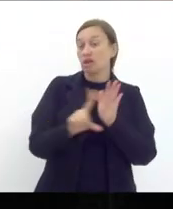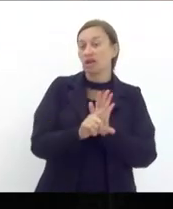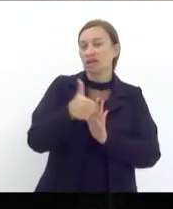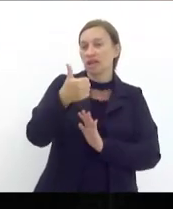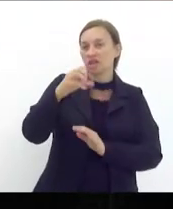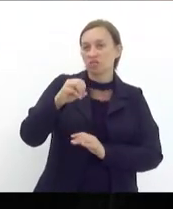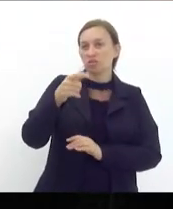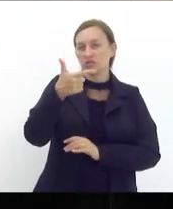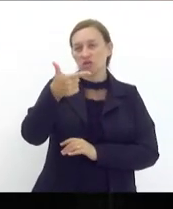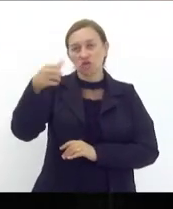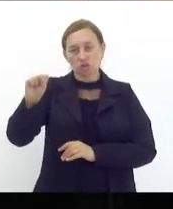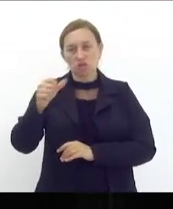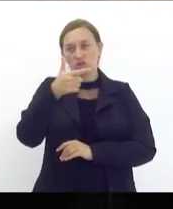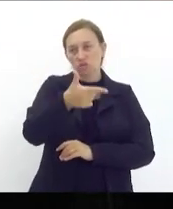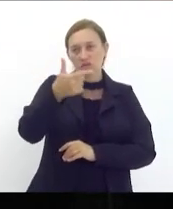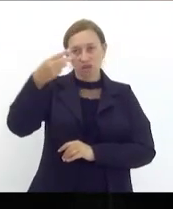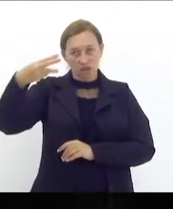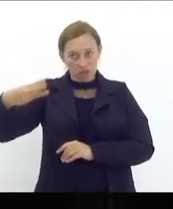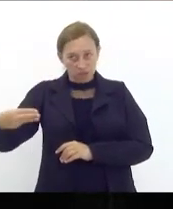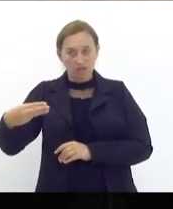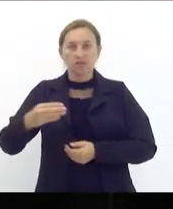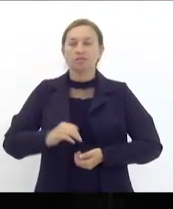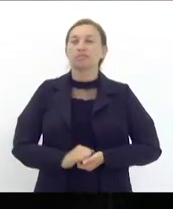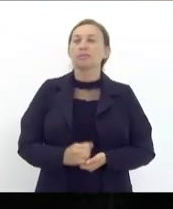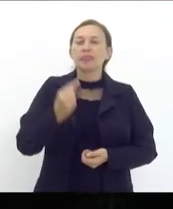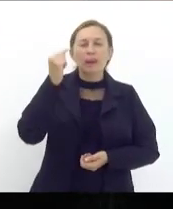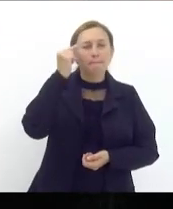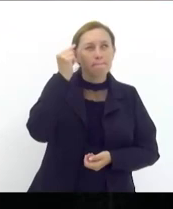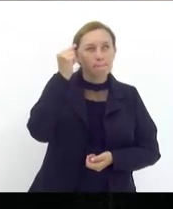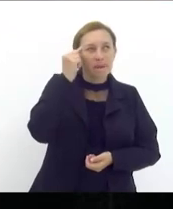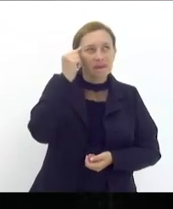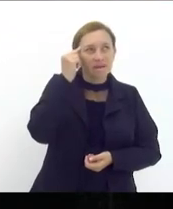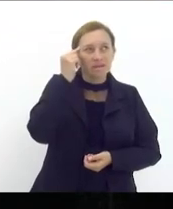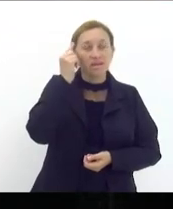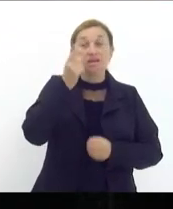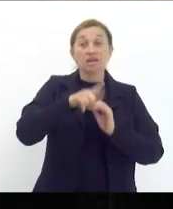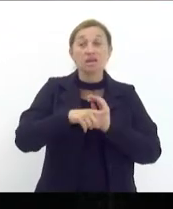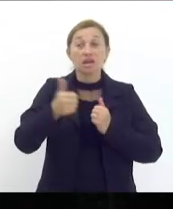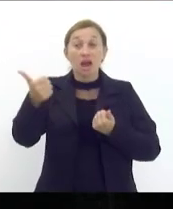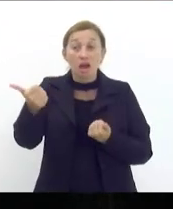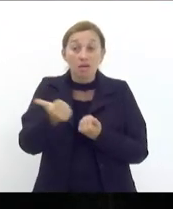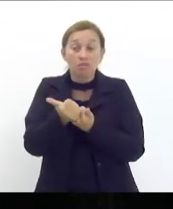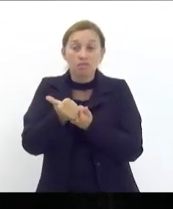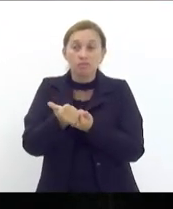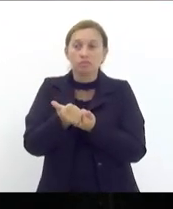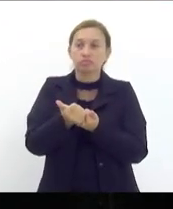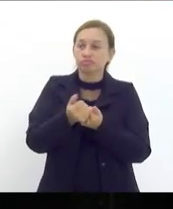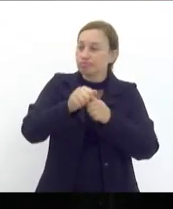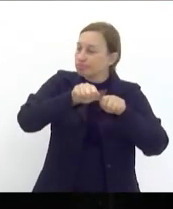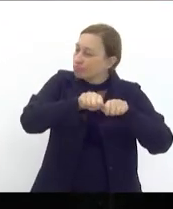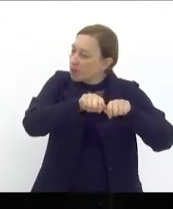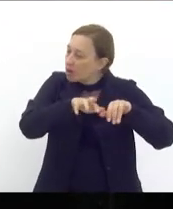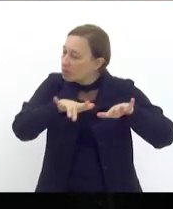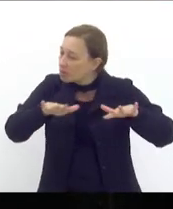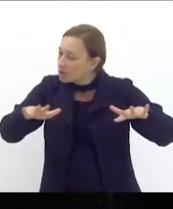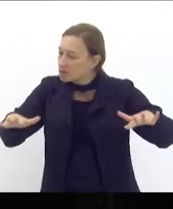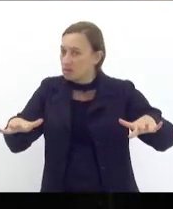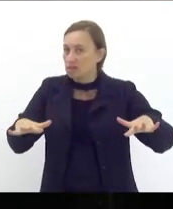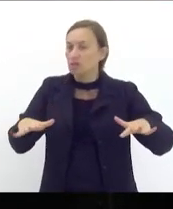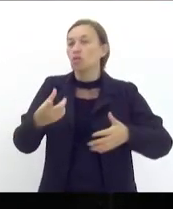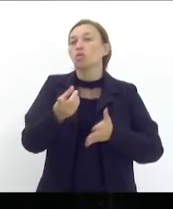de 2023 que pensam em contribuir na ampliação do